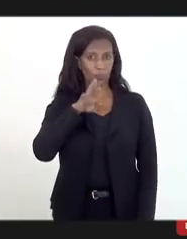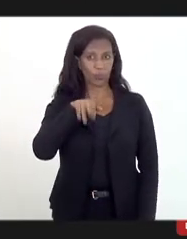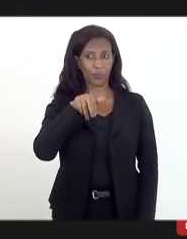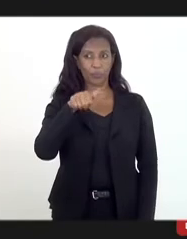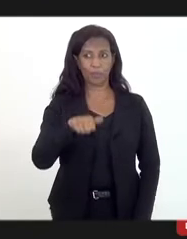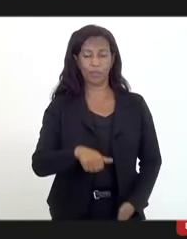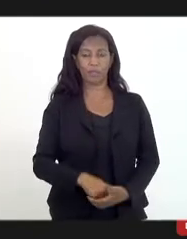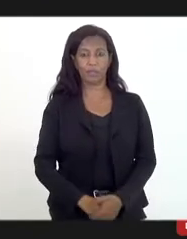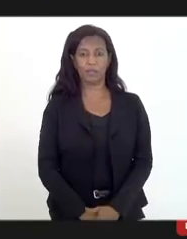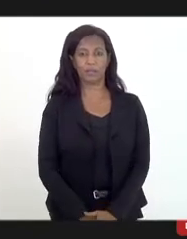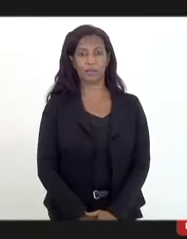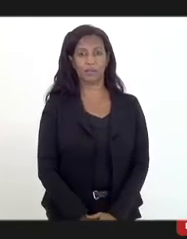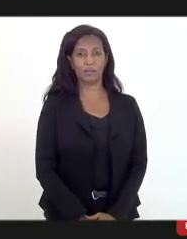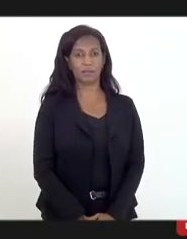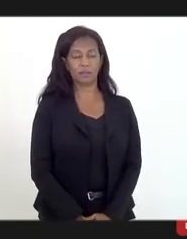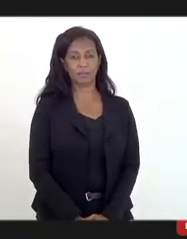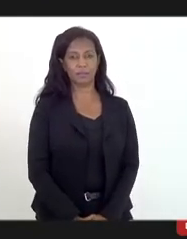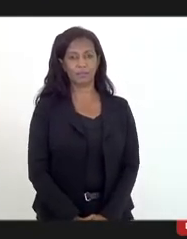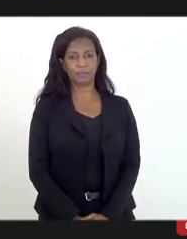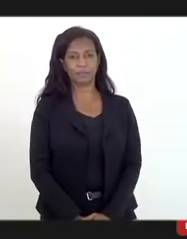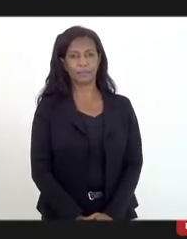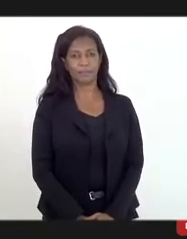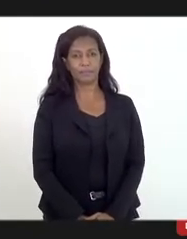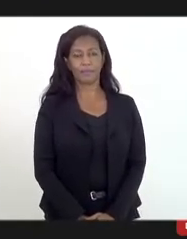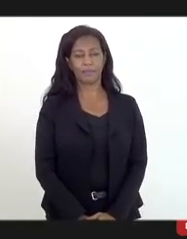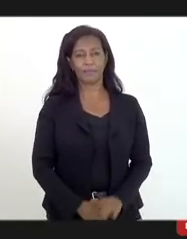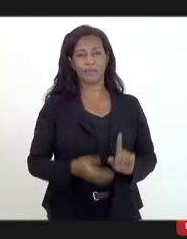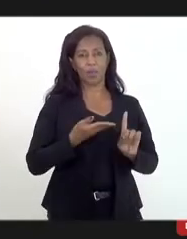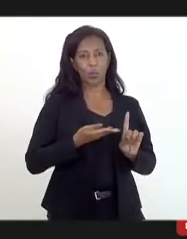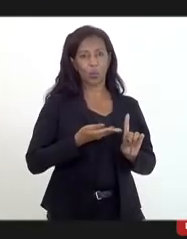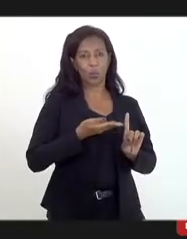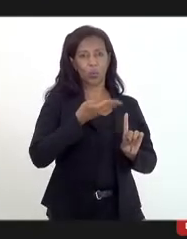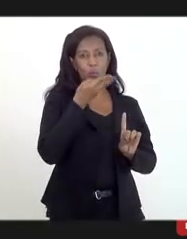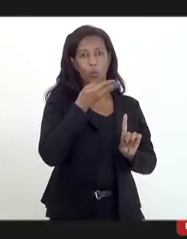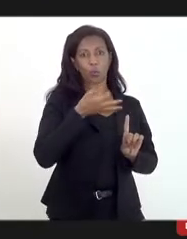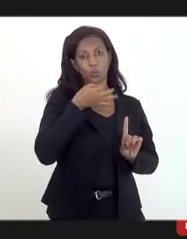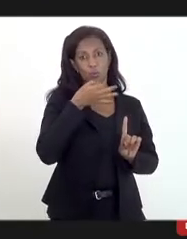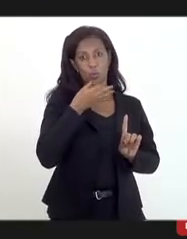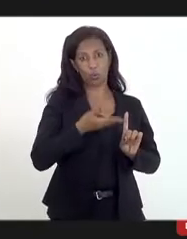ser lá, ela precisa aumentar o volume dela, porque aqui está nítido e claro.